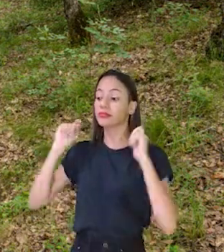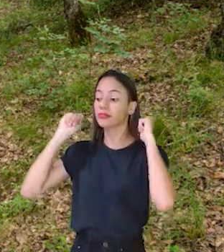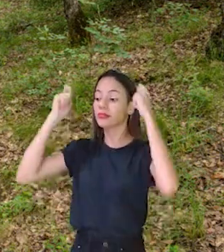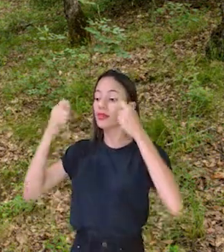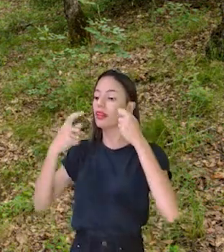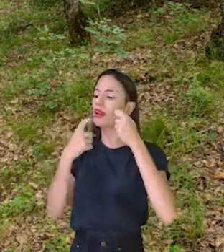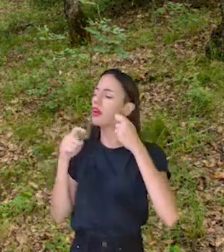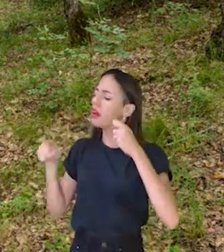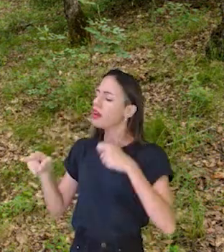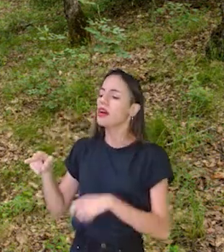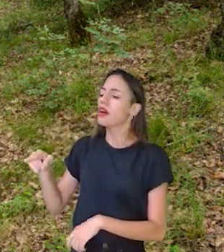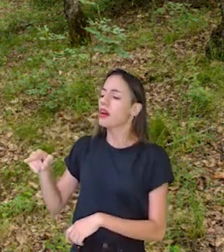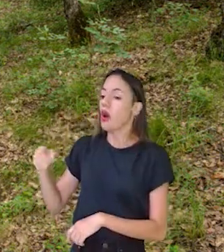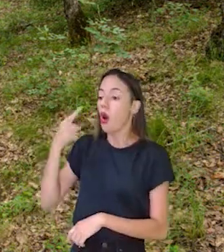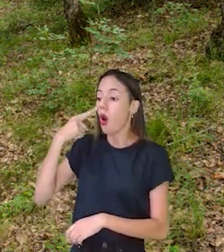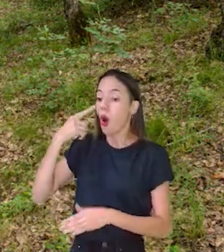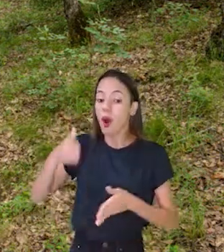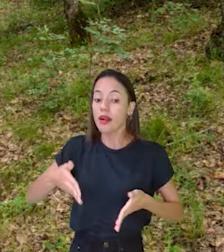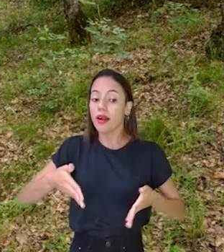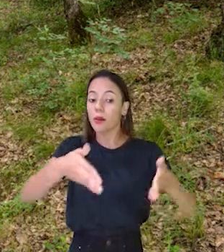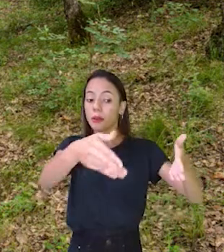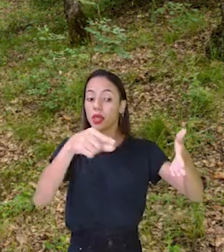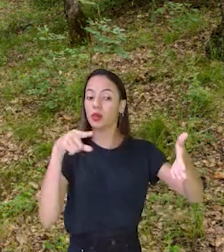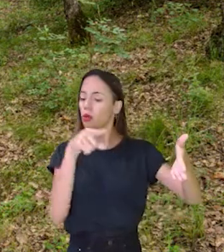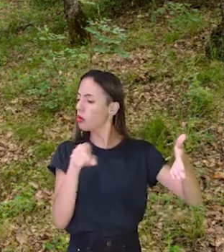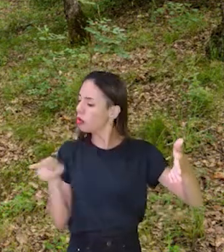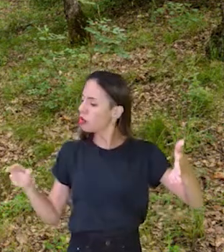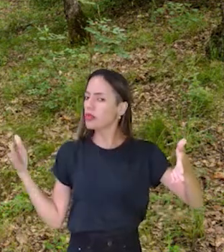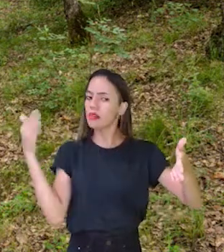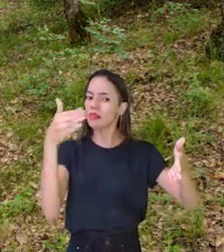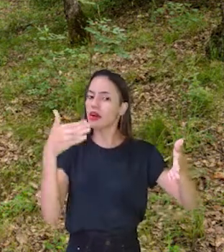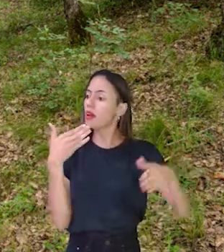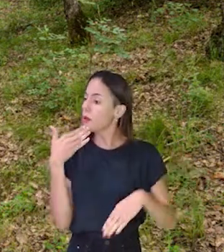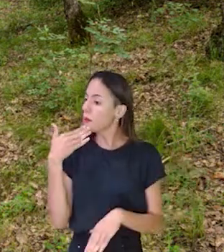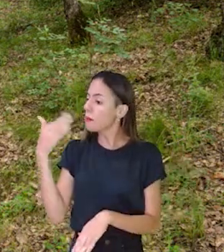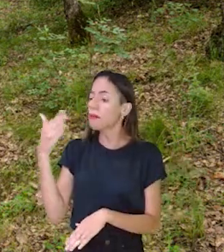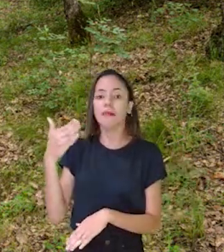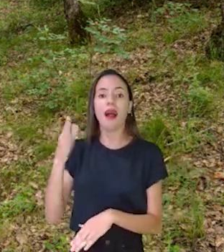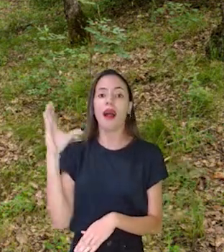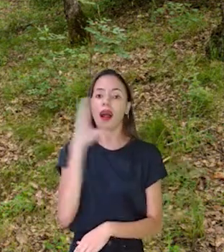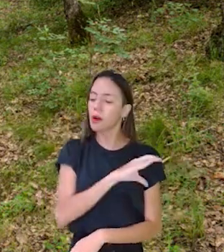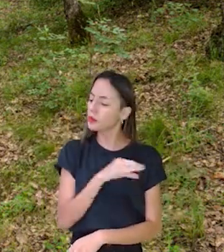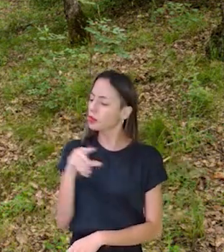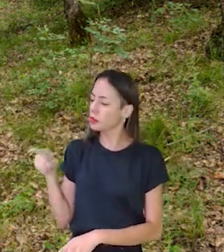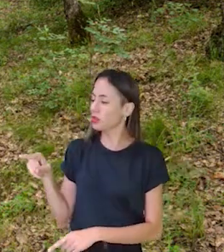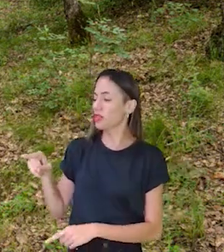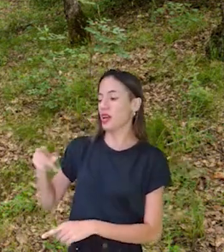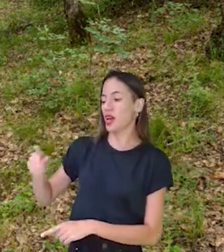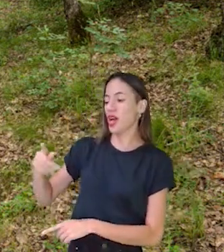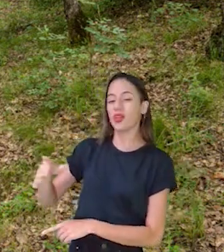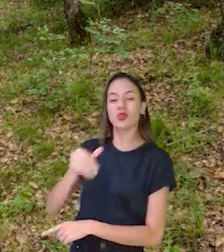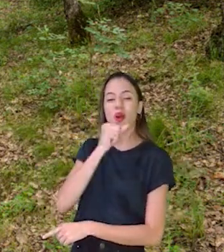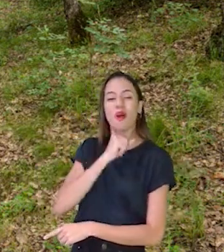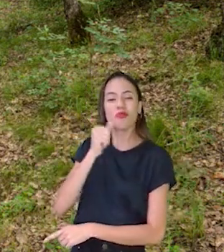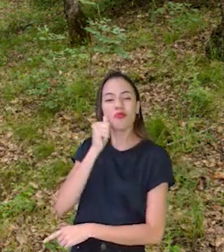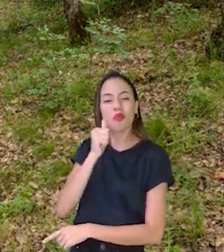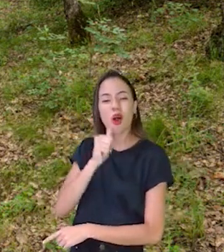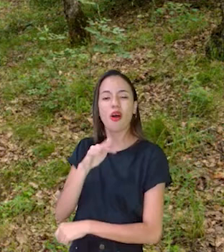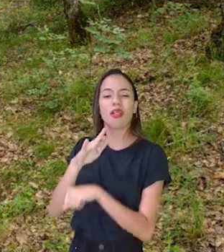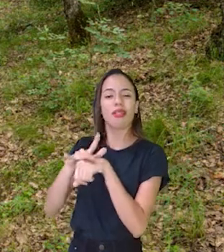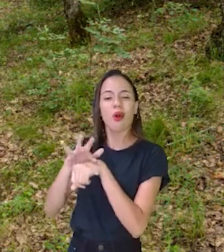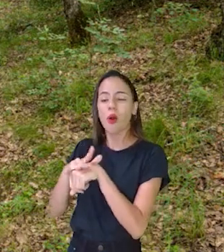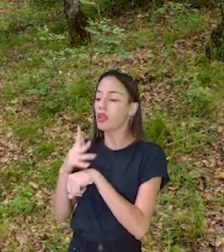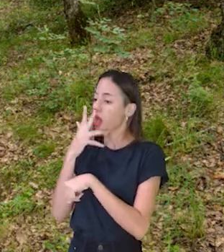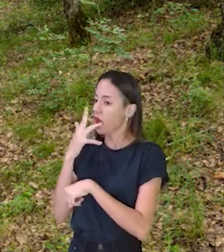Por que você não vai por aquele caminho ali, ó? É mais perto, sabe? Já que a sua vovó está doente Quem